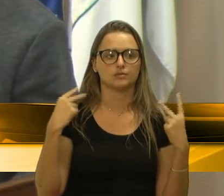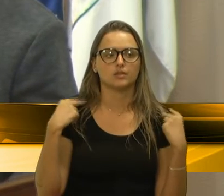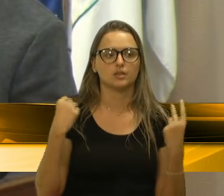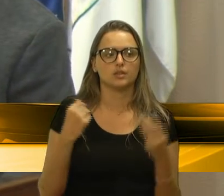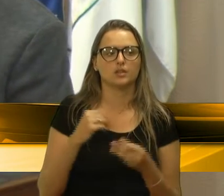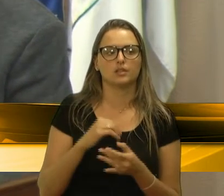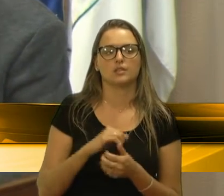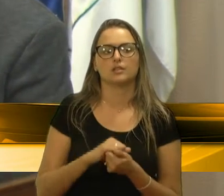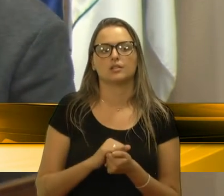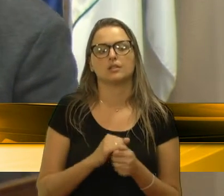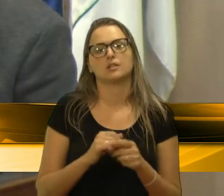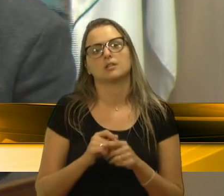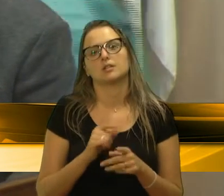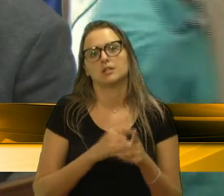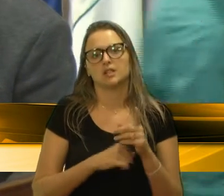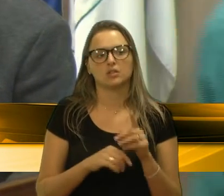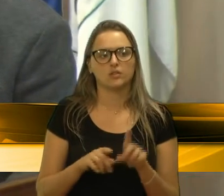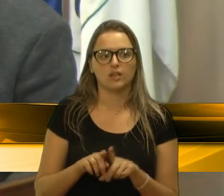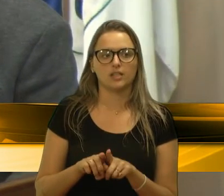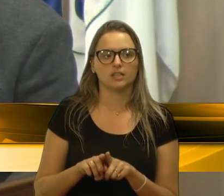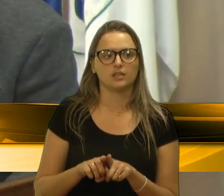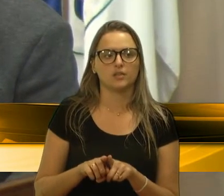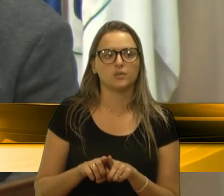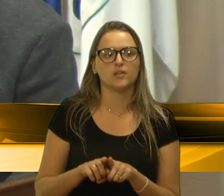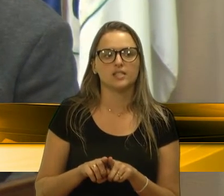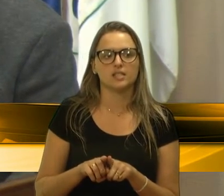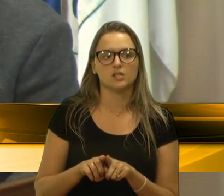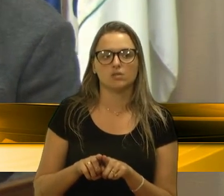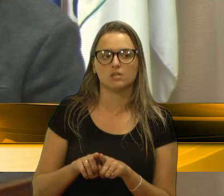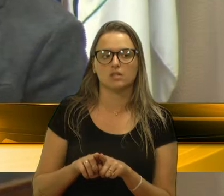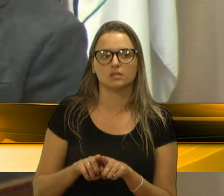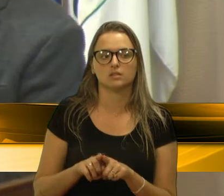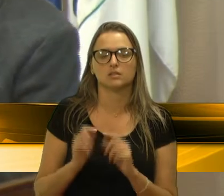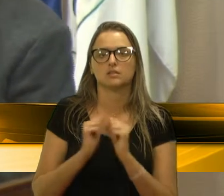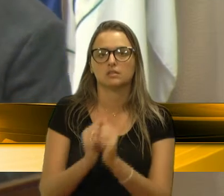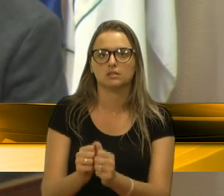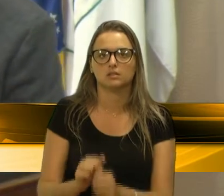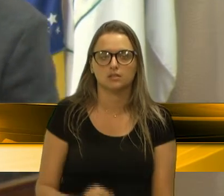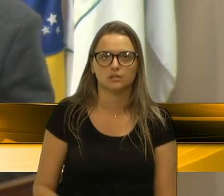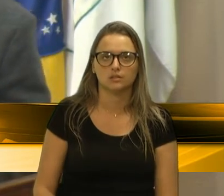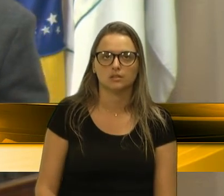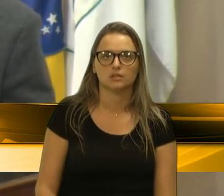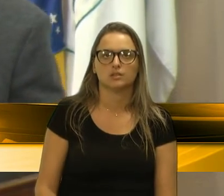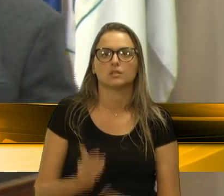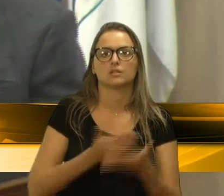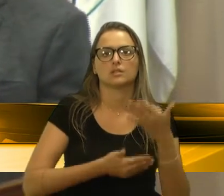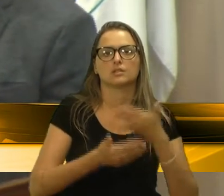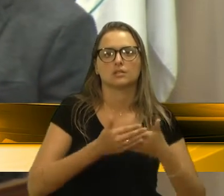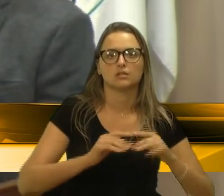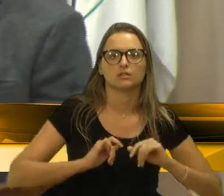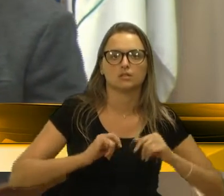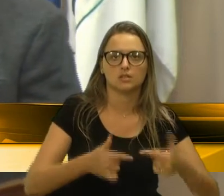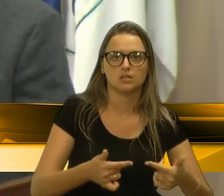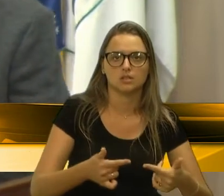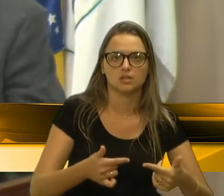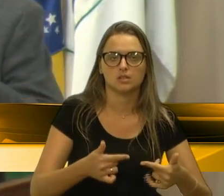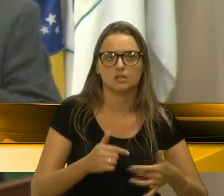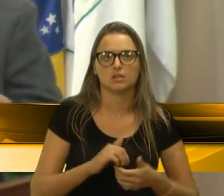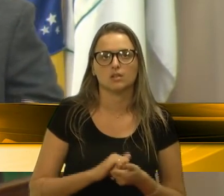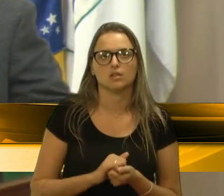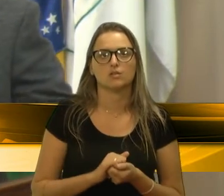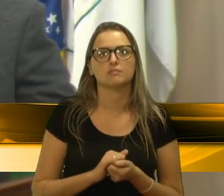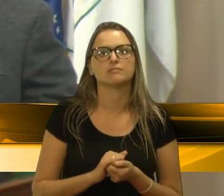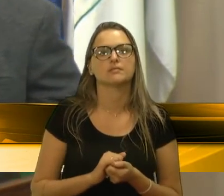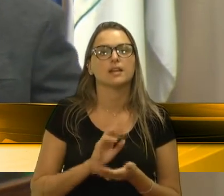% no ano passado, numa abordagem, dos condutores estavam alcoolizados. Mas todas essas ações de condutores alcoolizados são